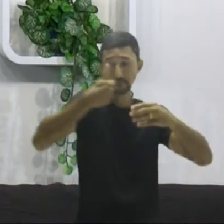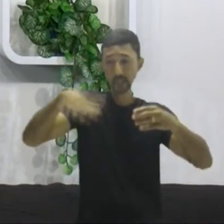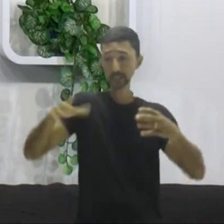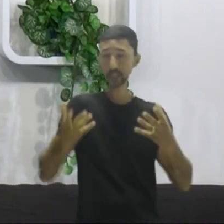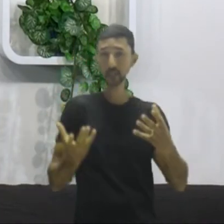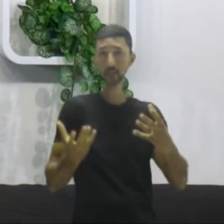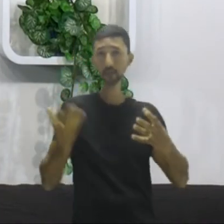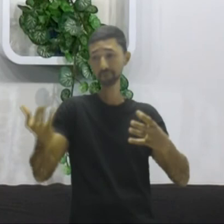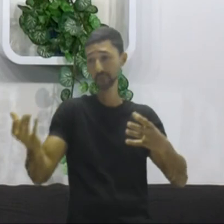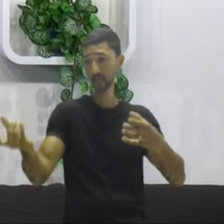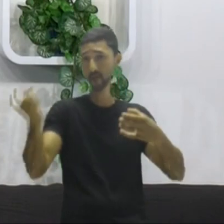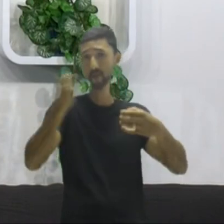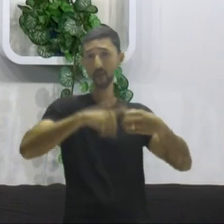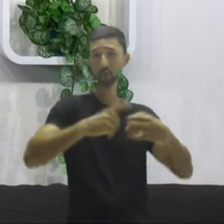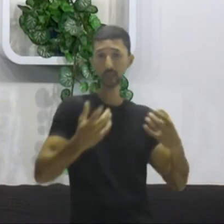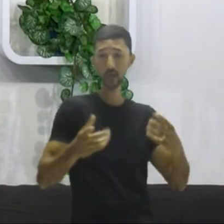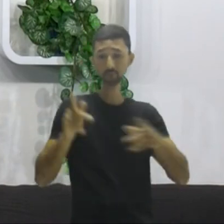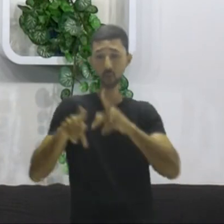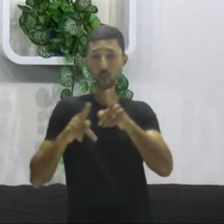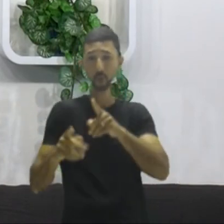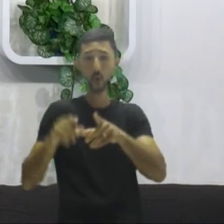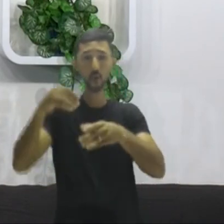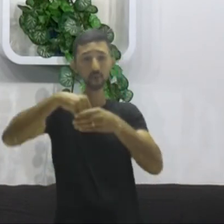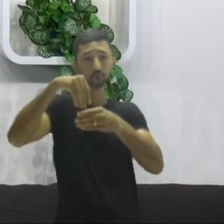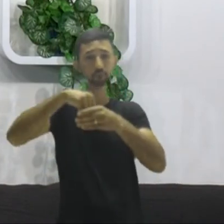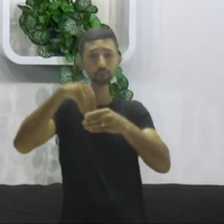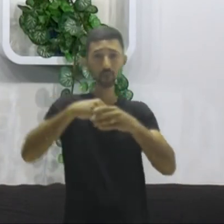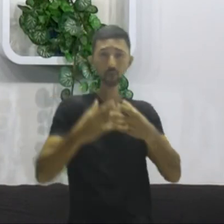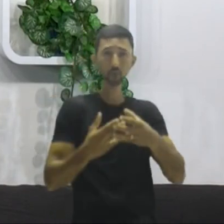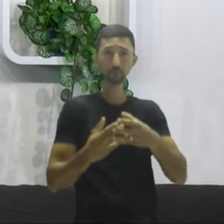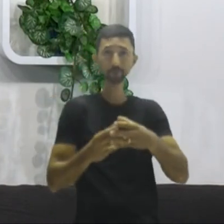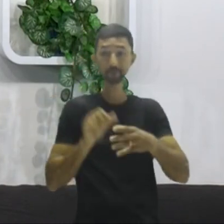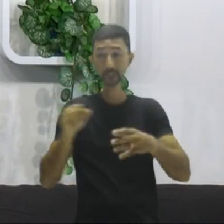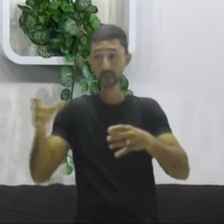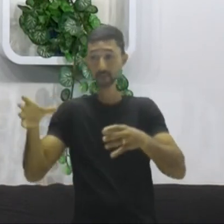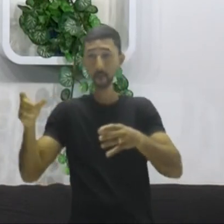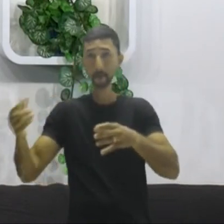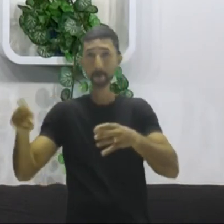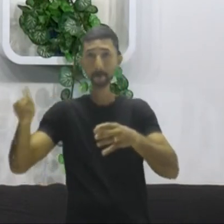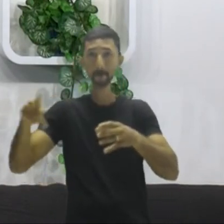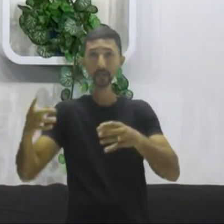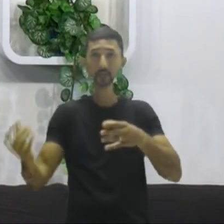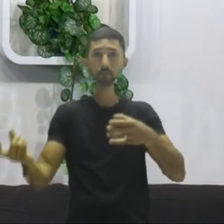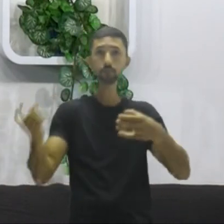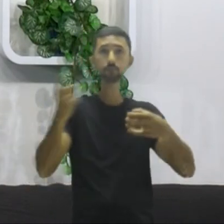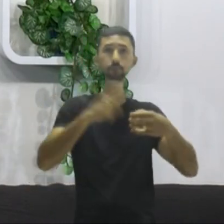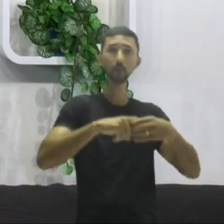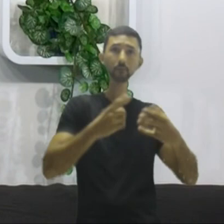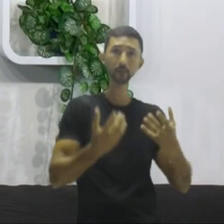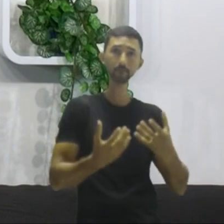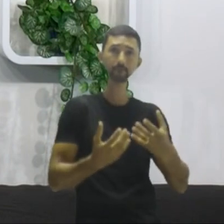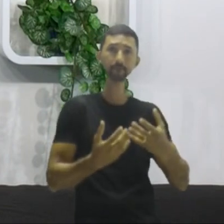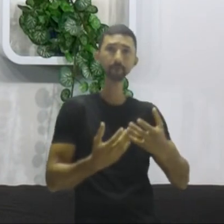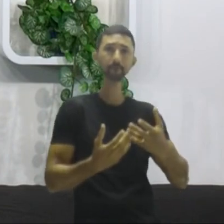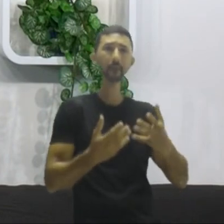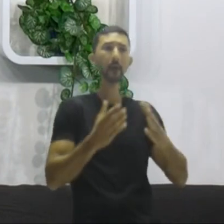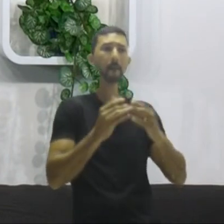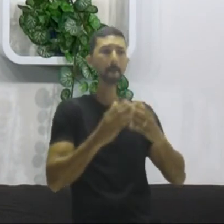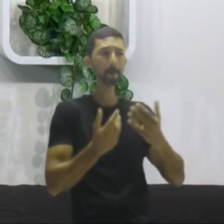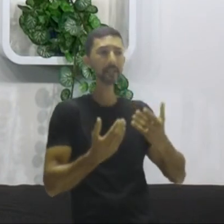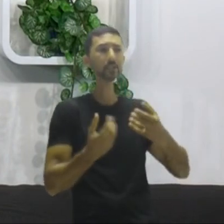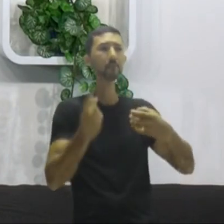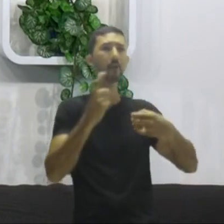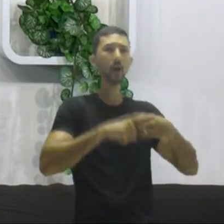O povo escolheu a saída. Se ele quiser voltar, teria que ser do zero. Pedir para entrar,